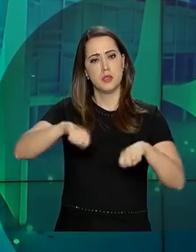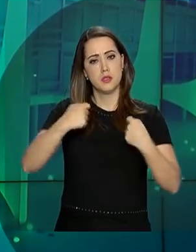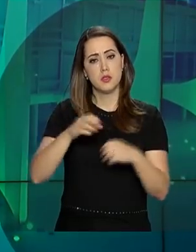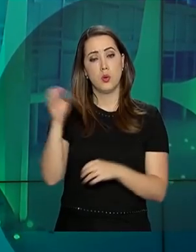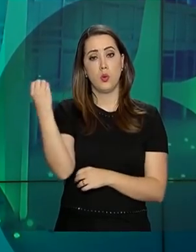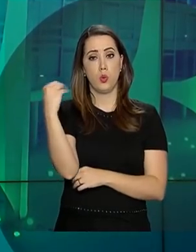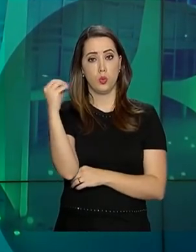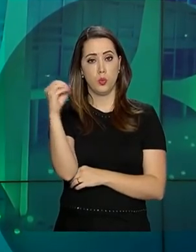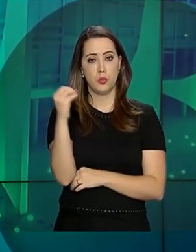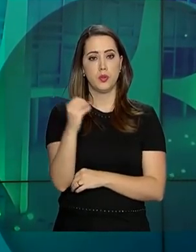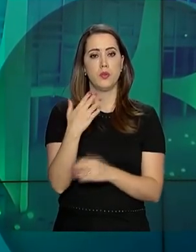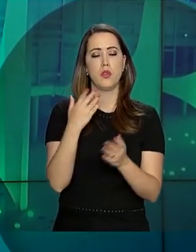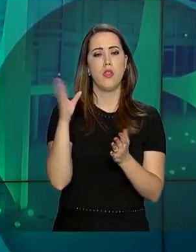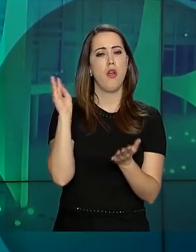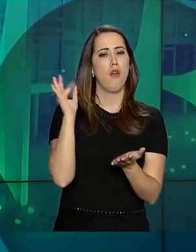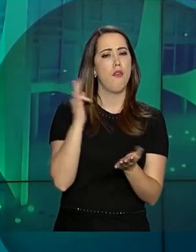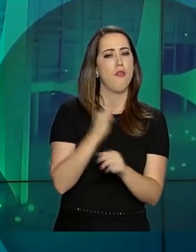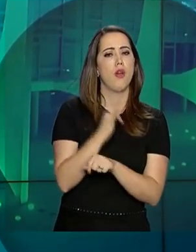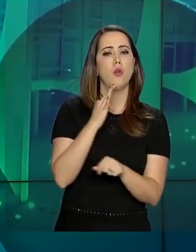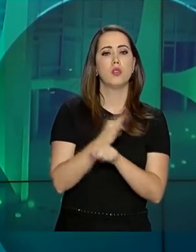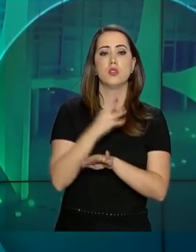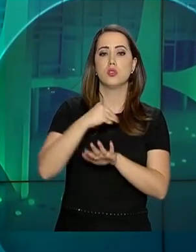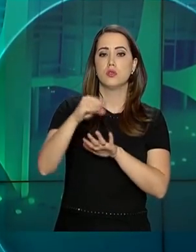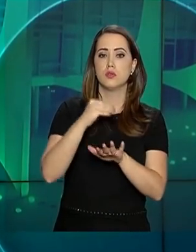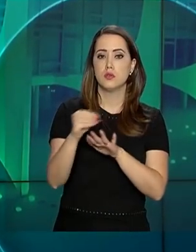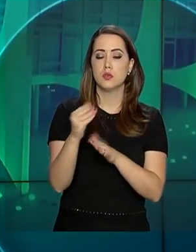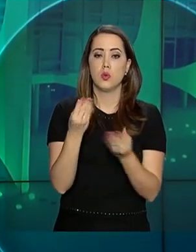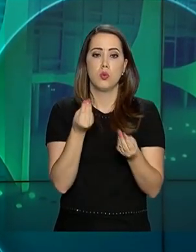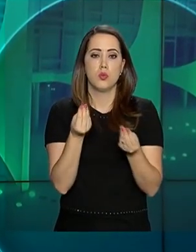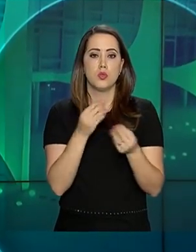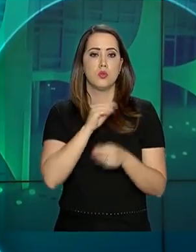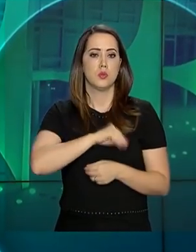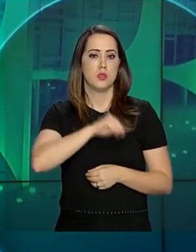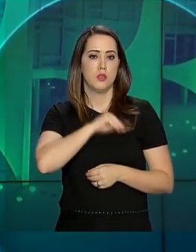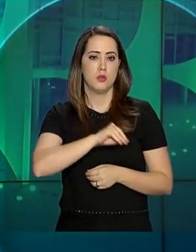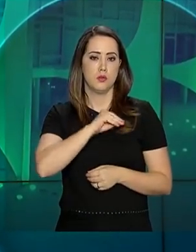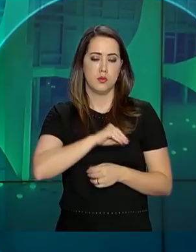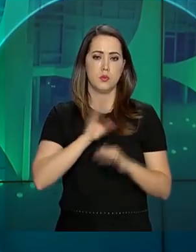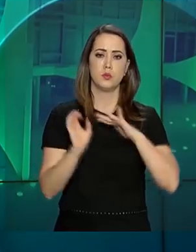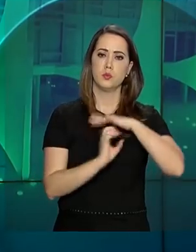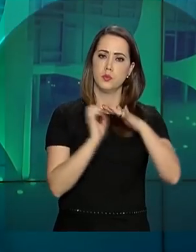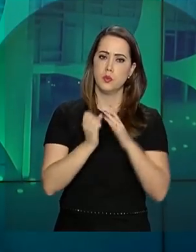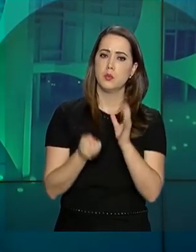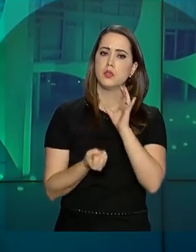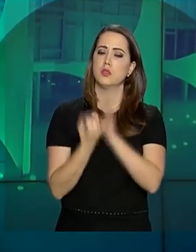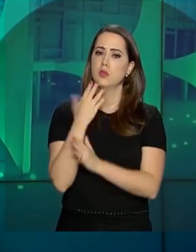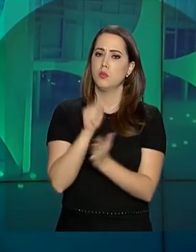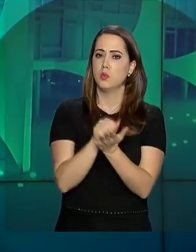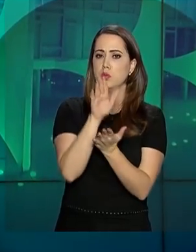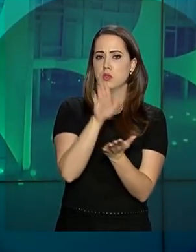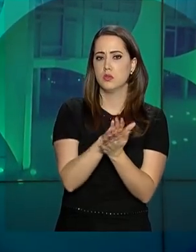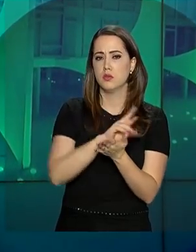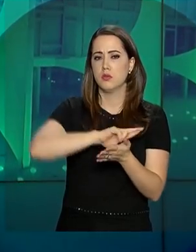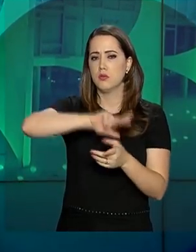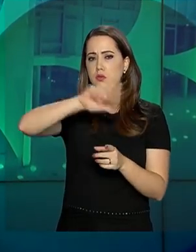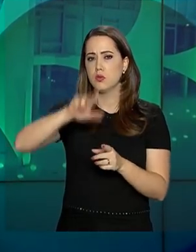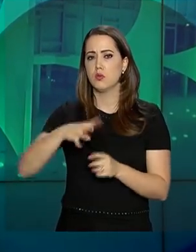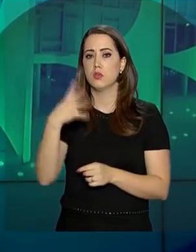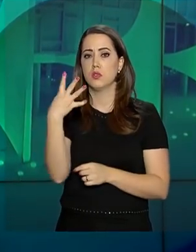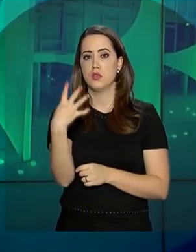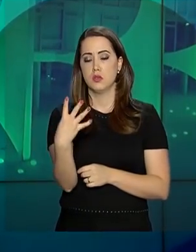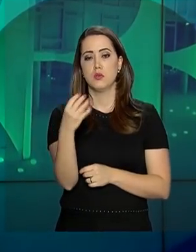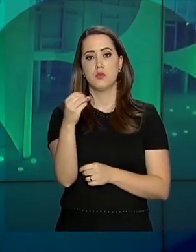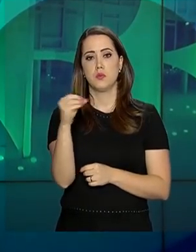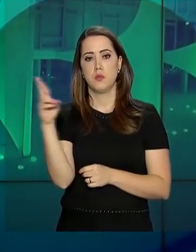de outubro. E a falta de informações sobre a folha de pagamento das empresas pode gerar multas que variam de